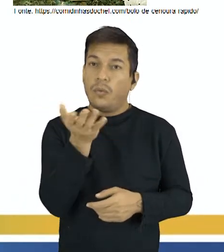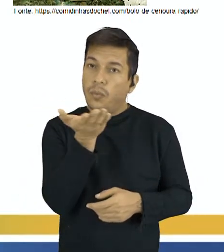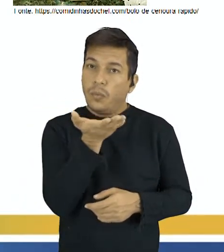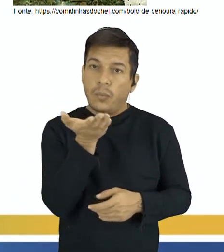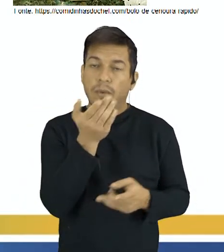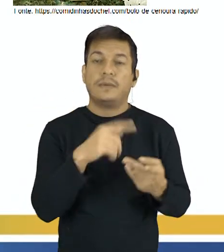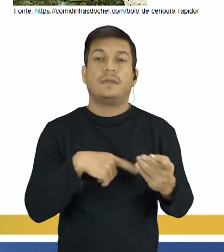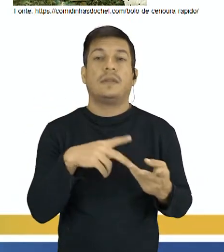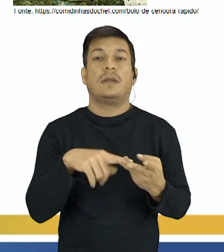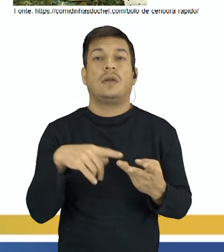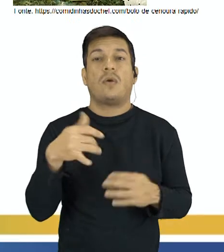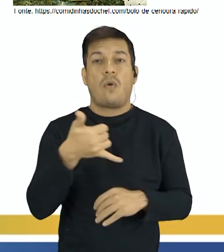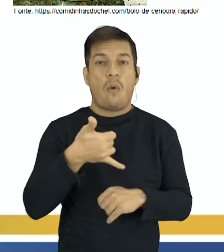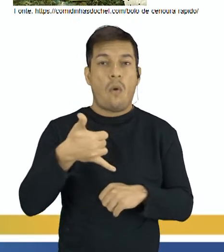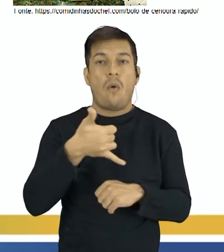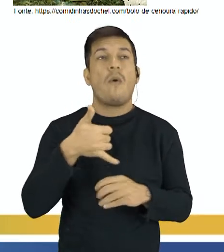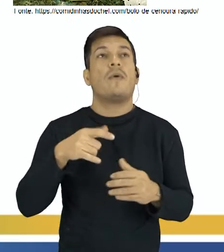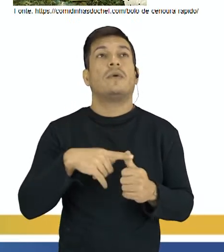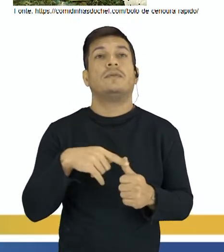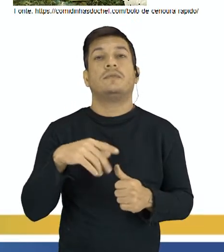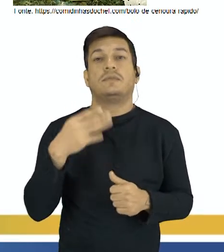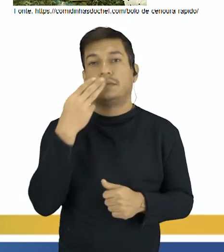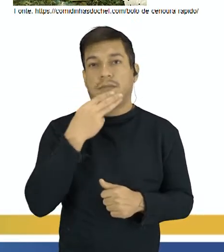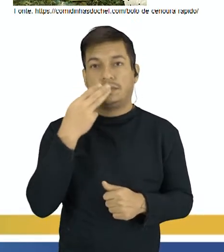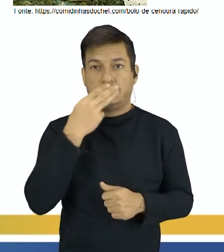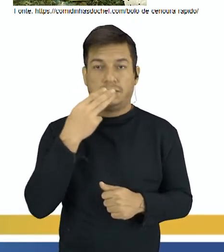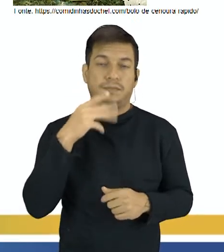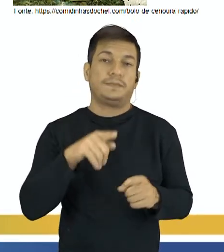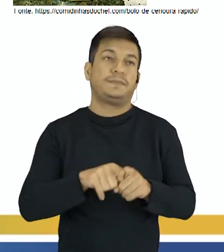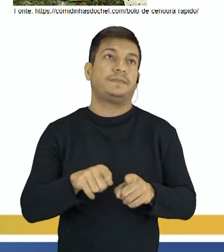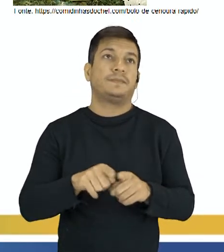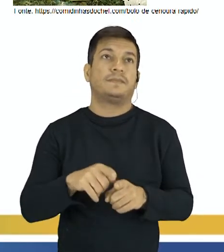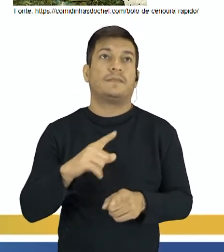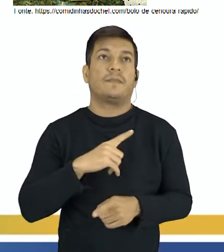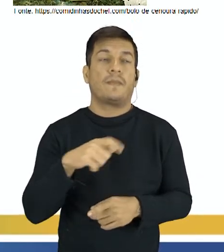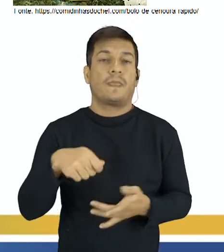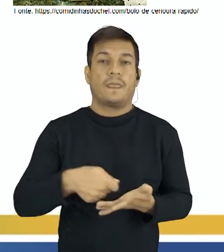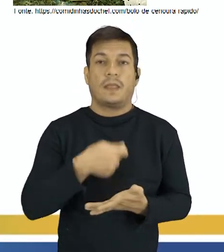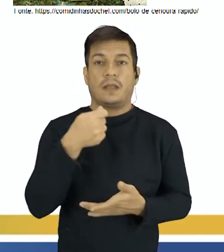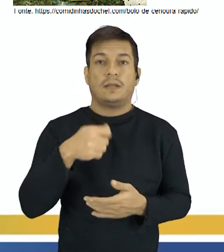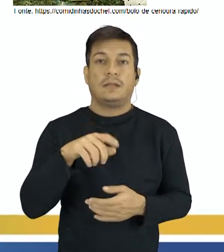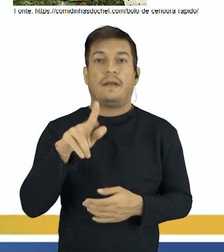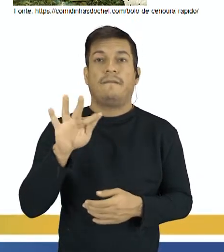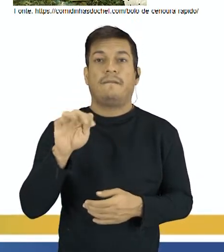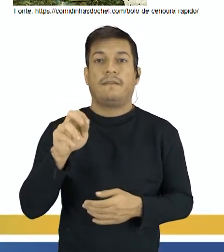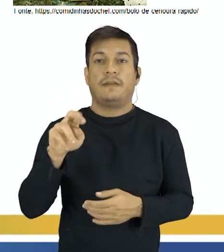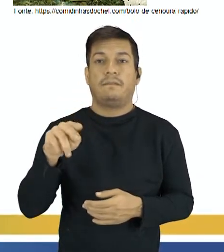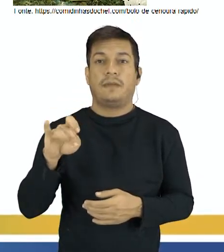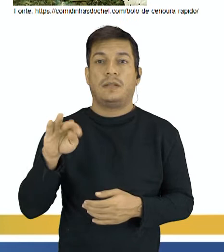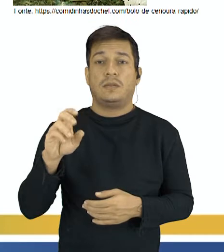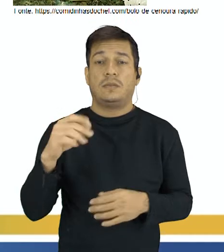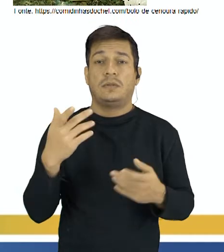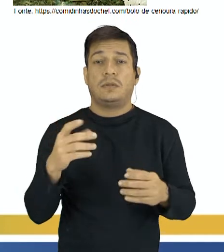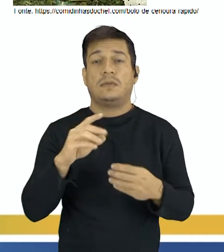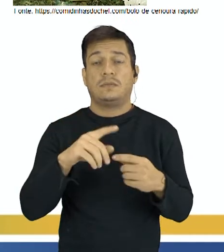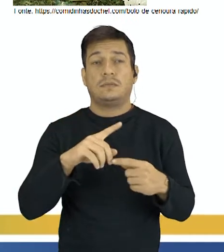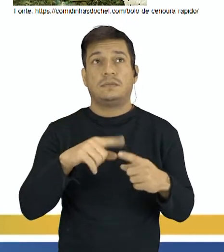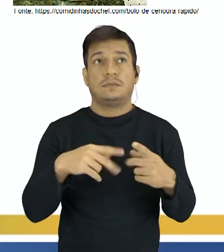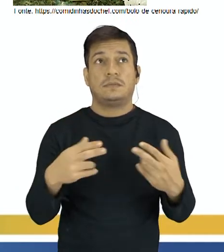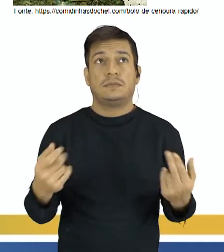a gente tem 1 xícara de óleo, 1 xícara de açúcar e a gente tem 1 colherinha de fermento. Então, essas